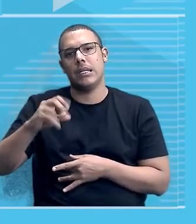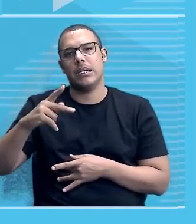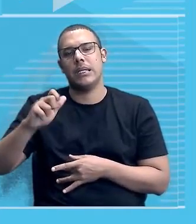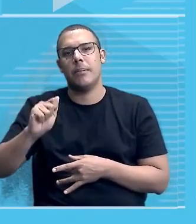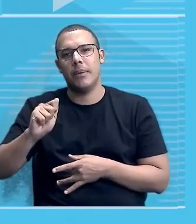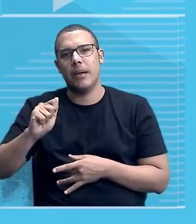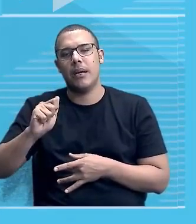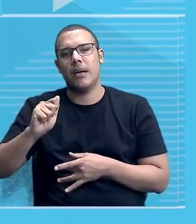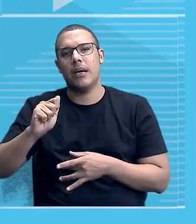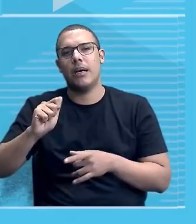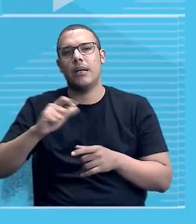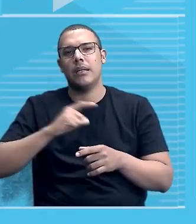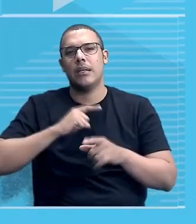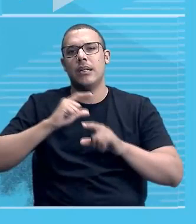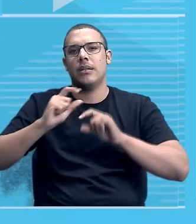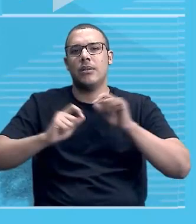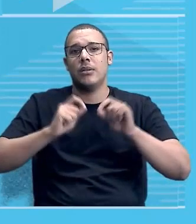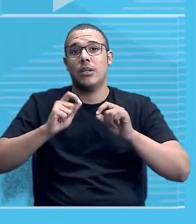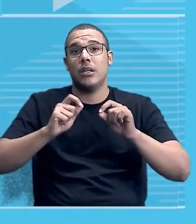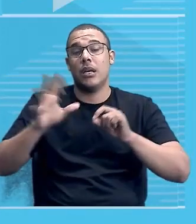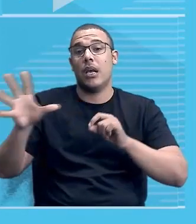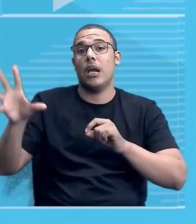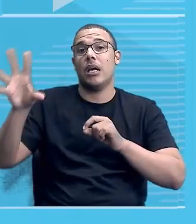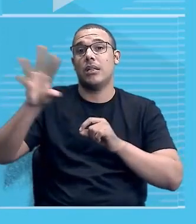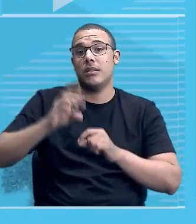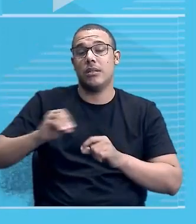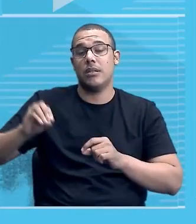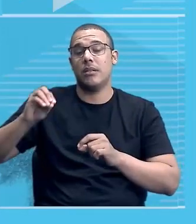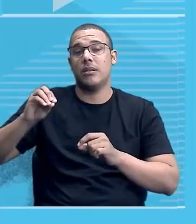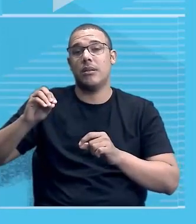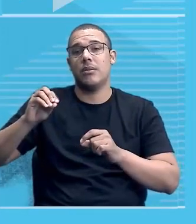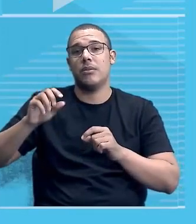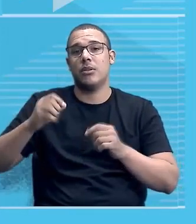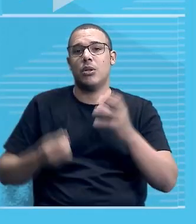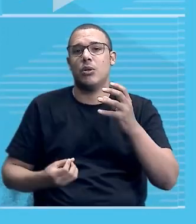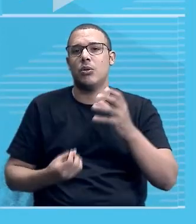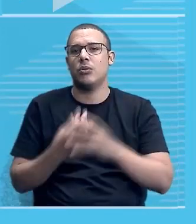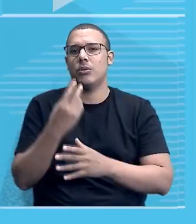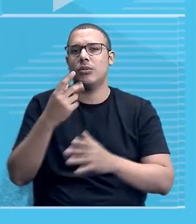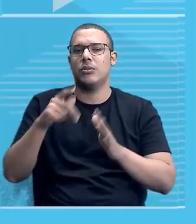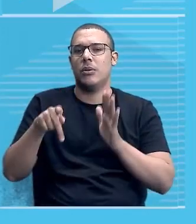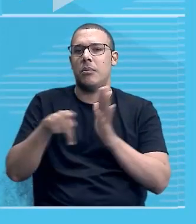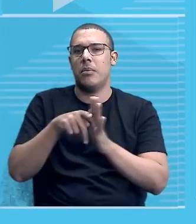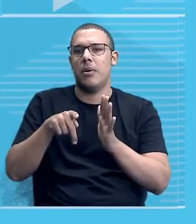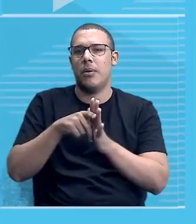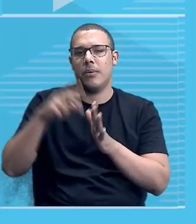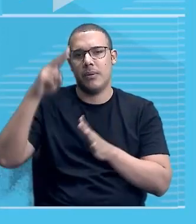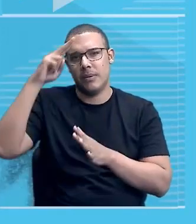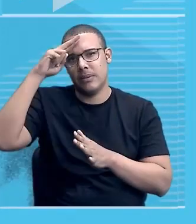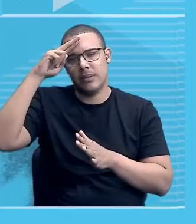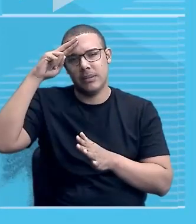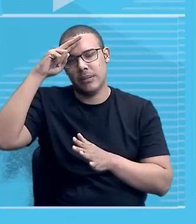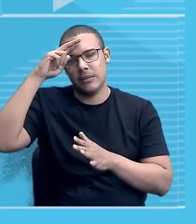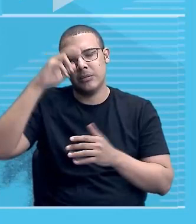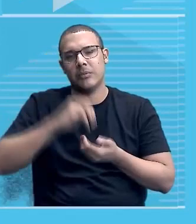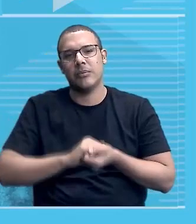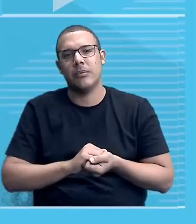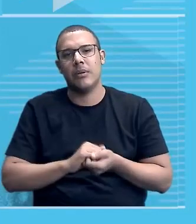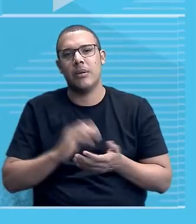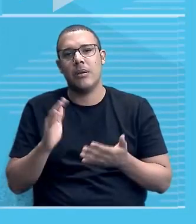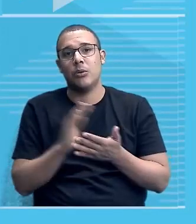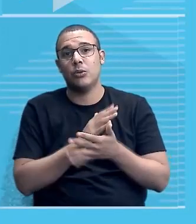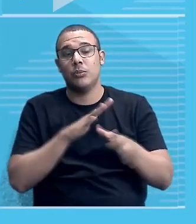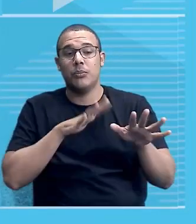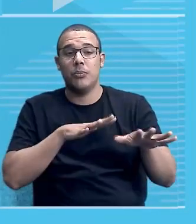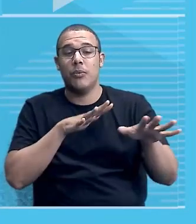agentes, dos africanos como agentes da sua própria história. Para os movimentos de resistência, o